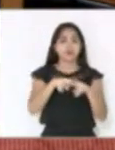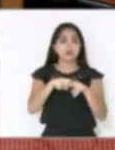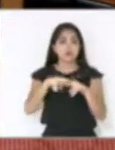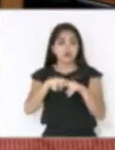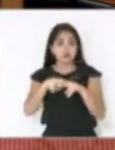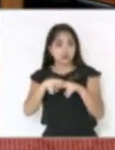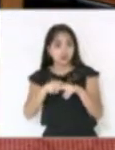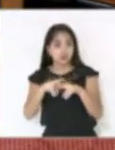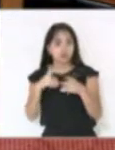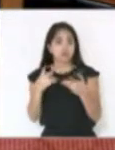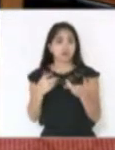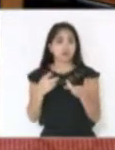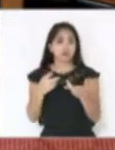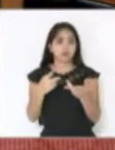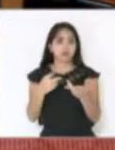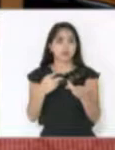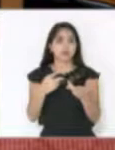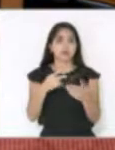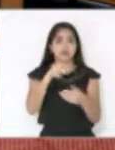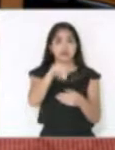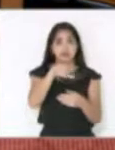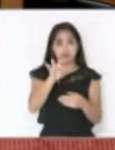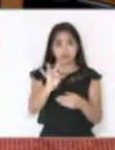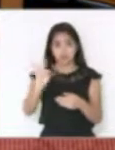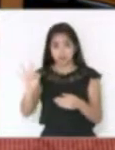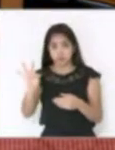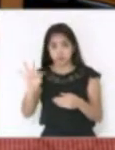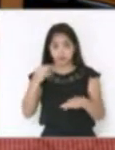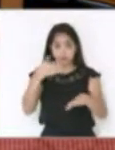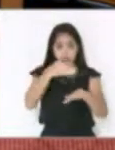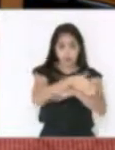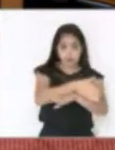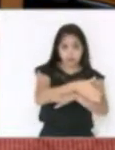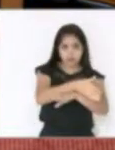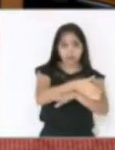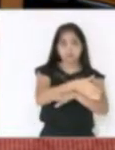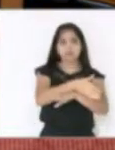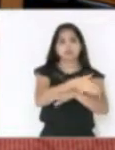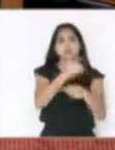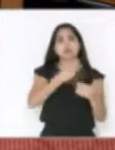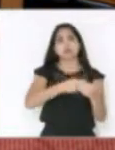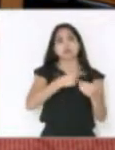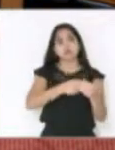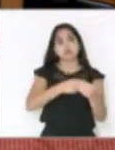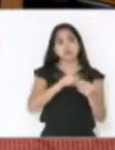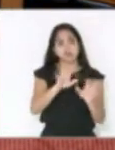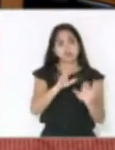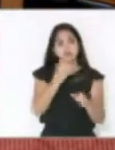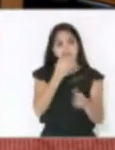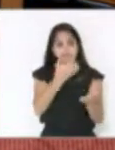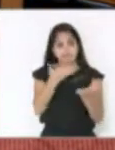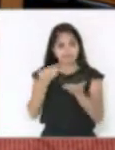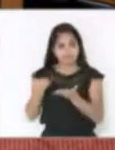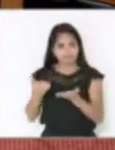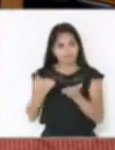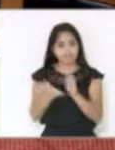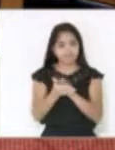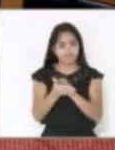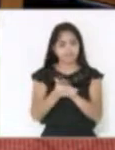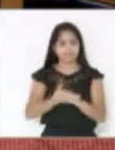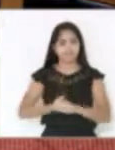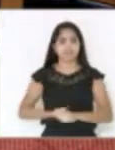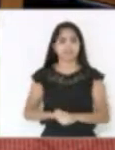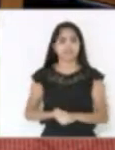modificação esdrúxula que a NTT recentemente fez ao acesso de entrada e saída na nossa cidade. Seja bem-vindo, prefeito Eloy. Parabéns pela sua luta.